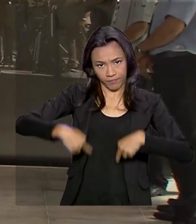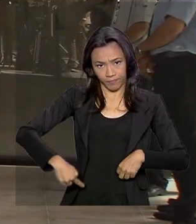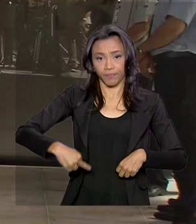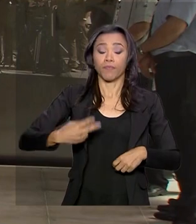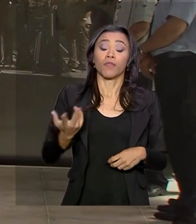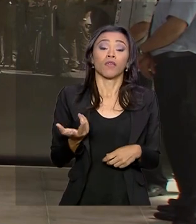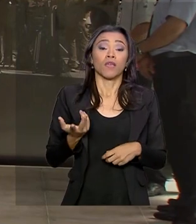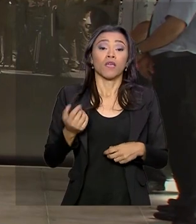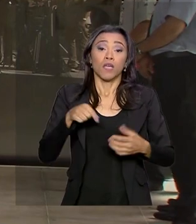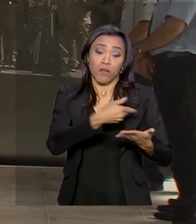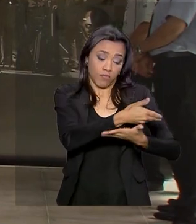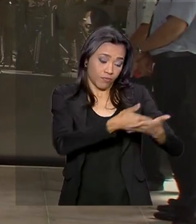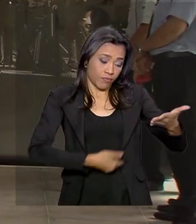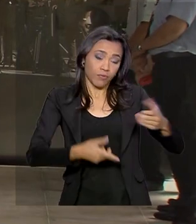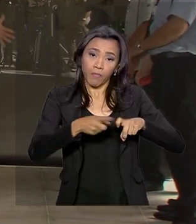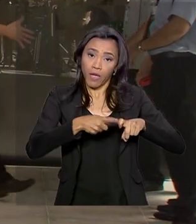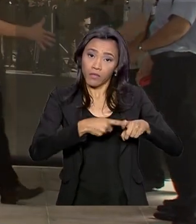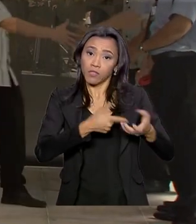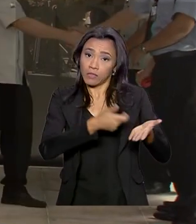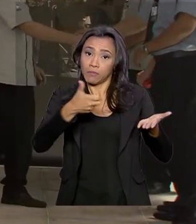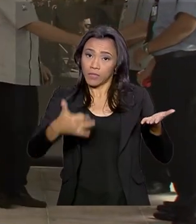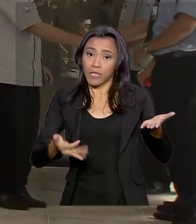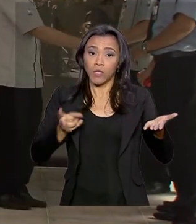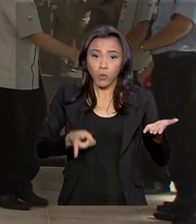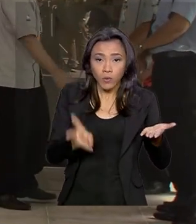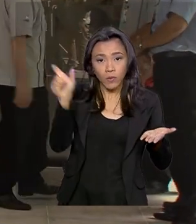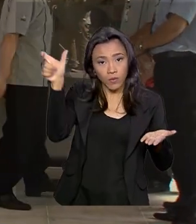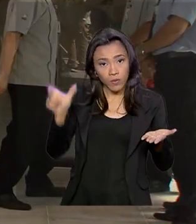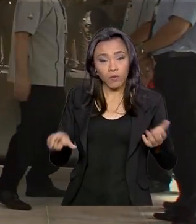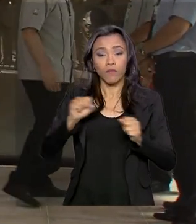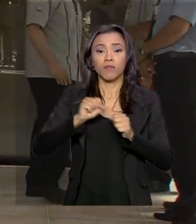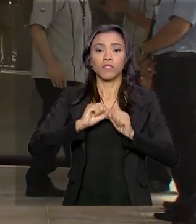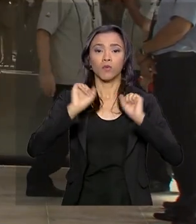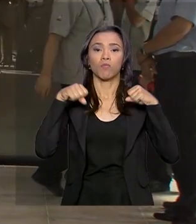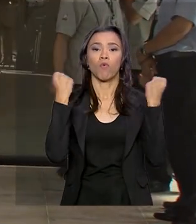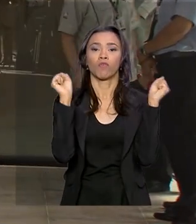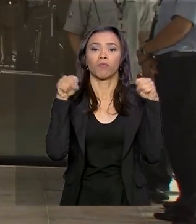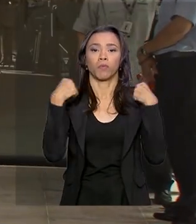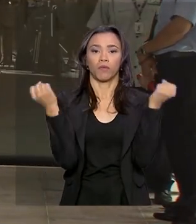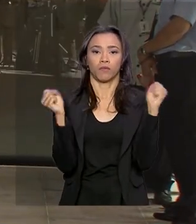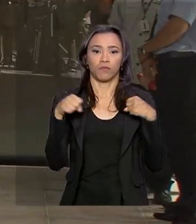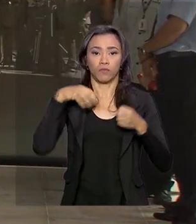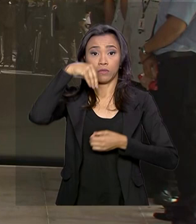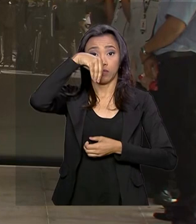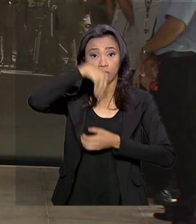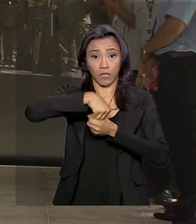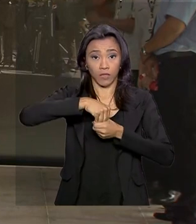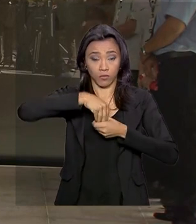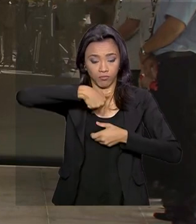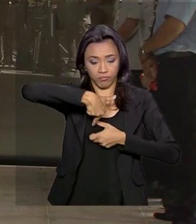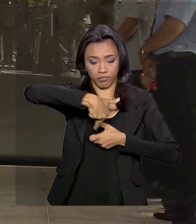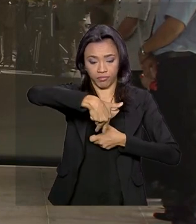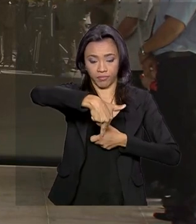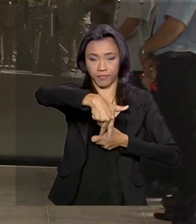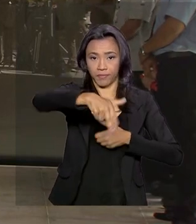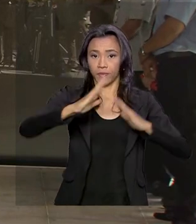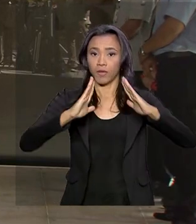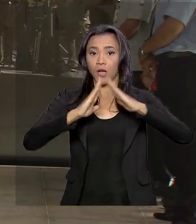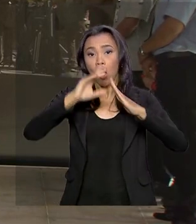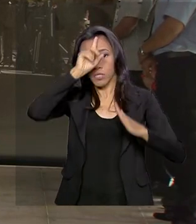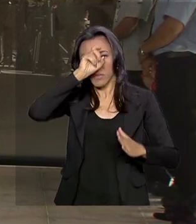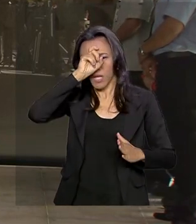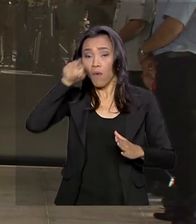segue fazendo os exercícios de fisioterapia motora e caminhadas pelo corredor do hospital. Ele segue o